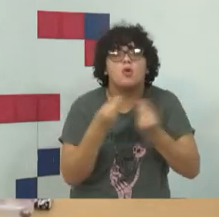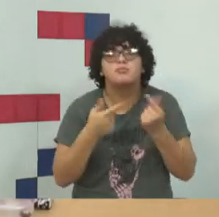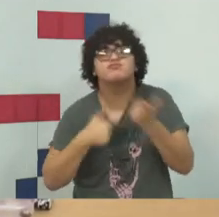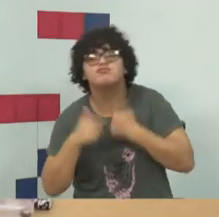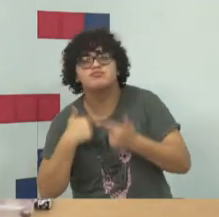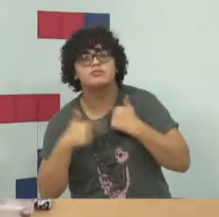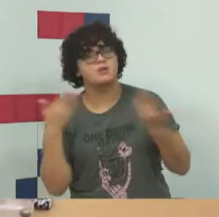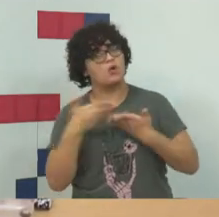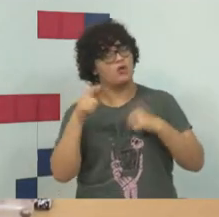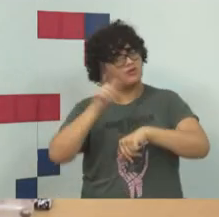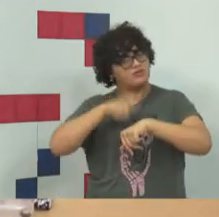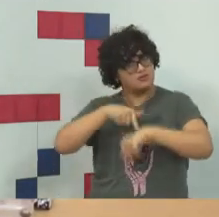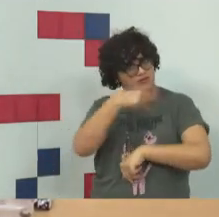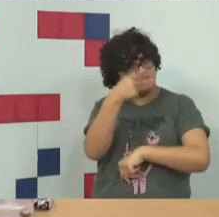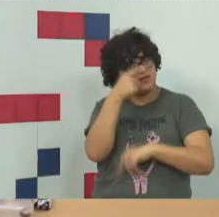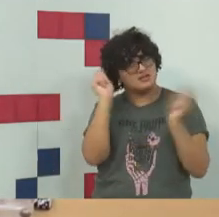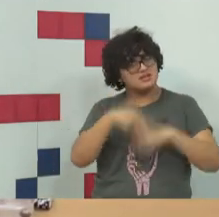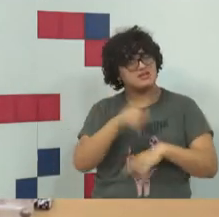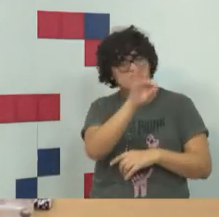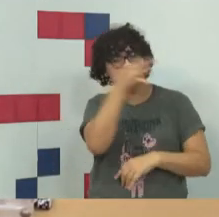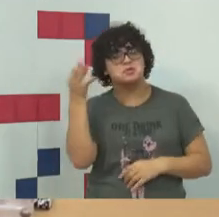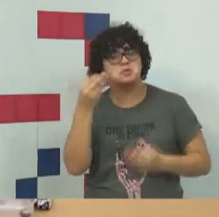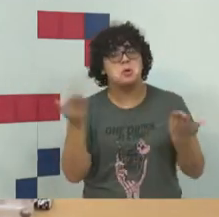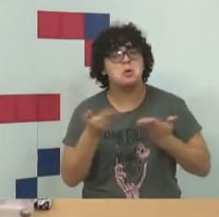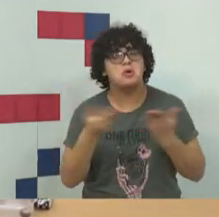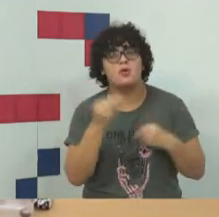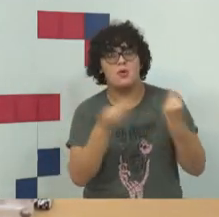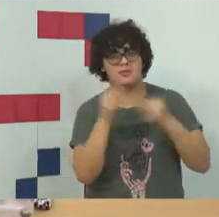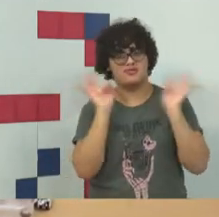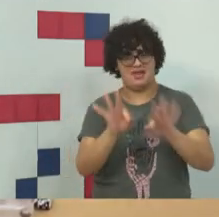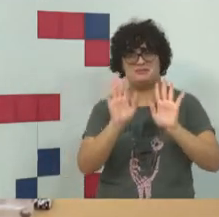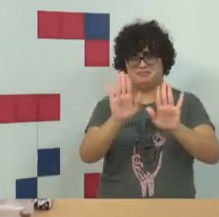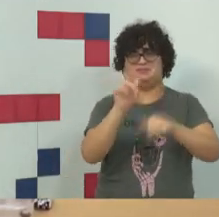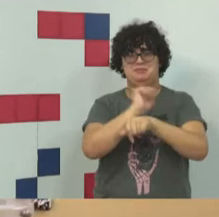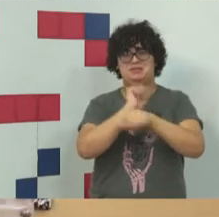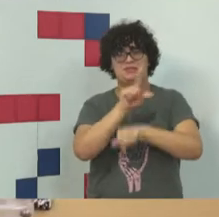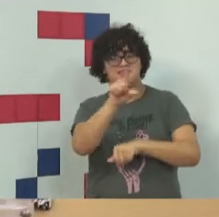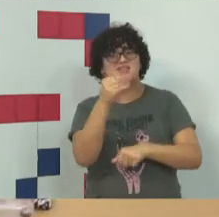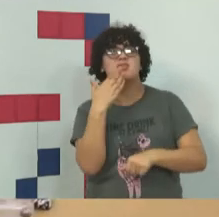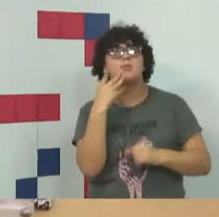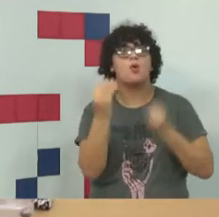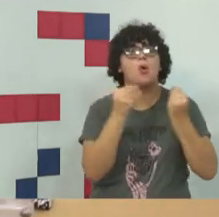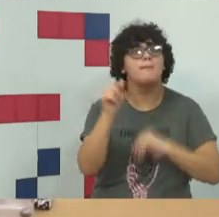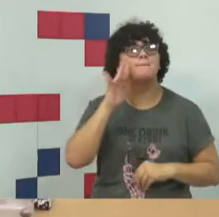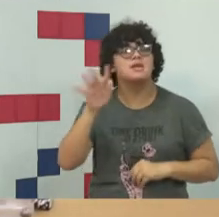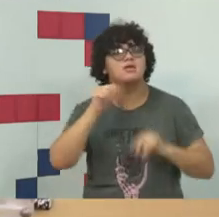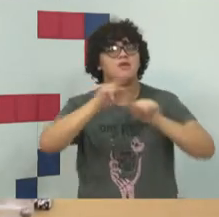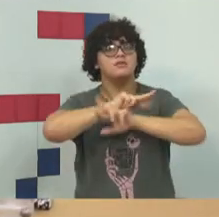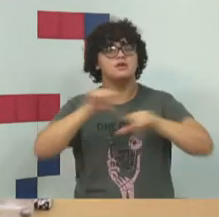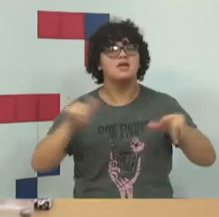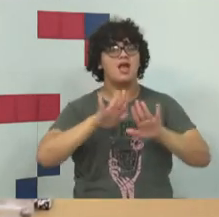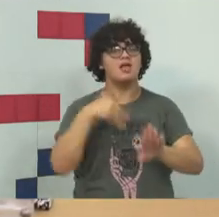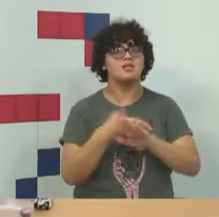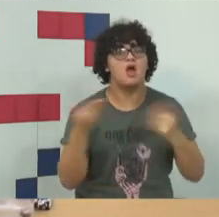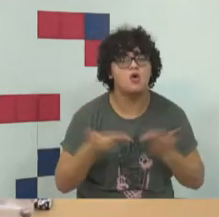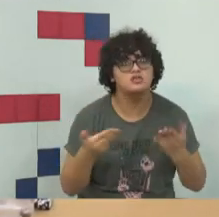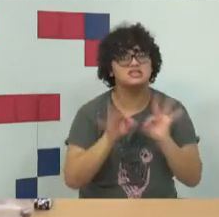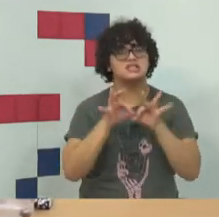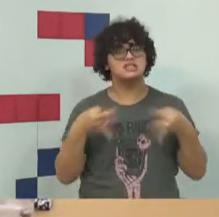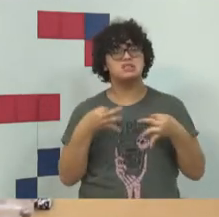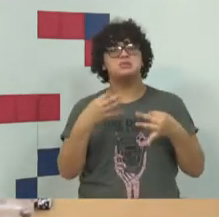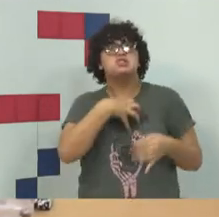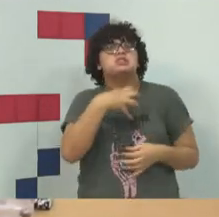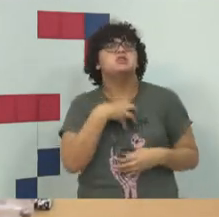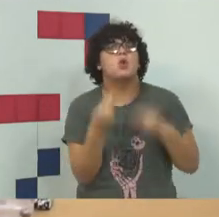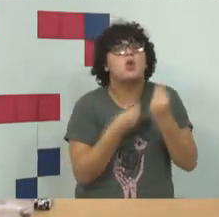E aí eu falo isso, já que nós estamos falando de vítima, e eu encerro por aqui, existe uma necessidade de repensar uma série de coisas, até o jeito simples que a gente